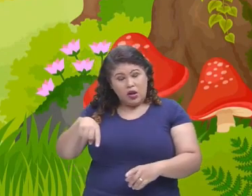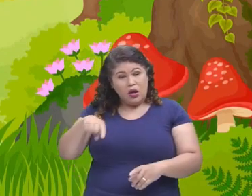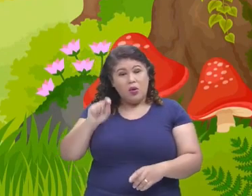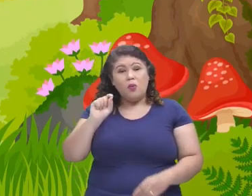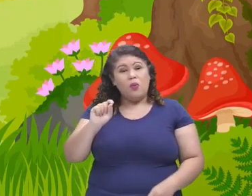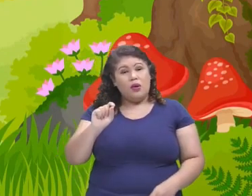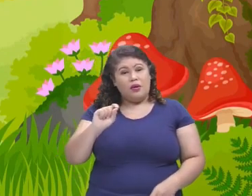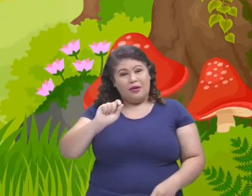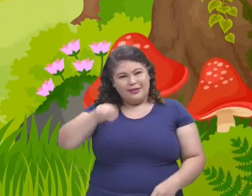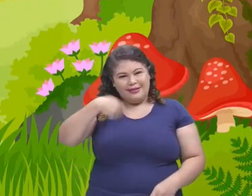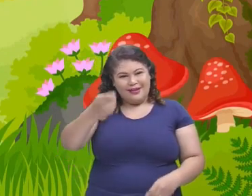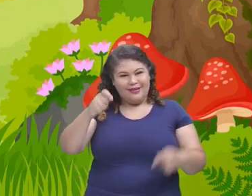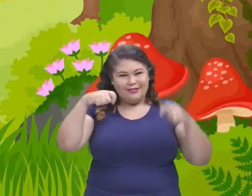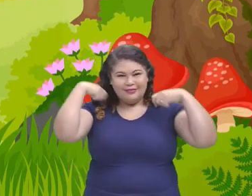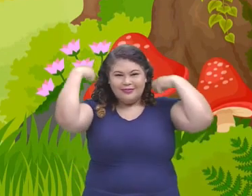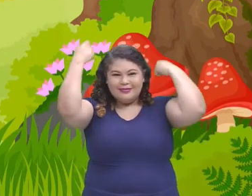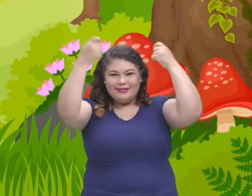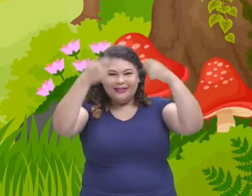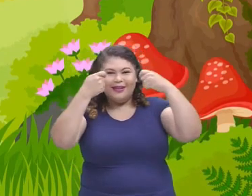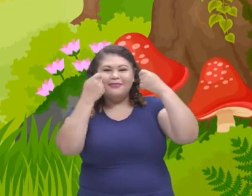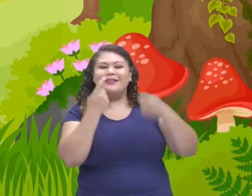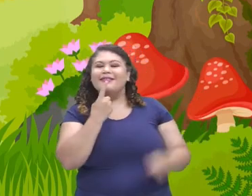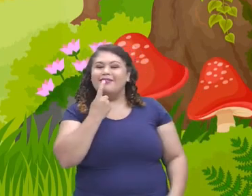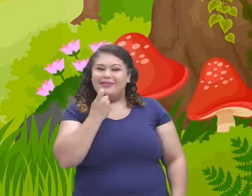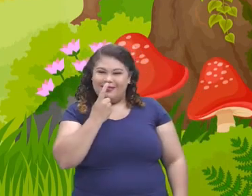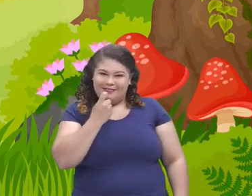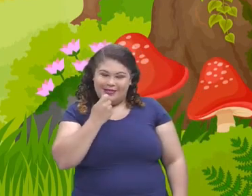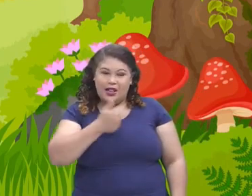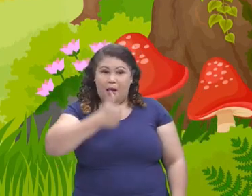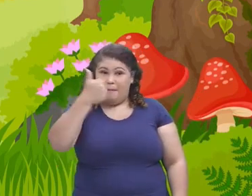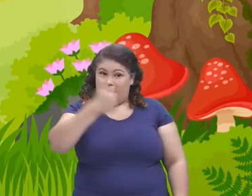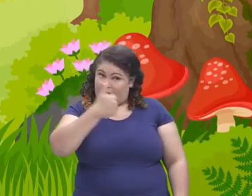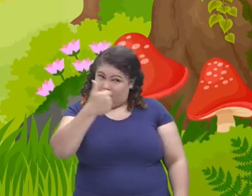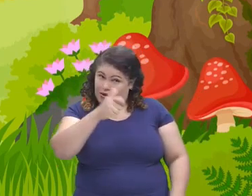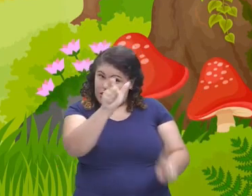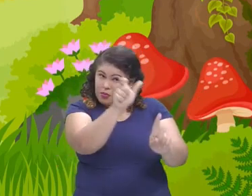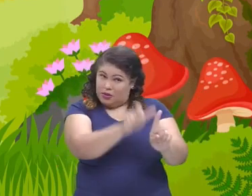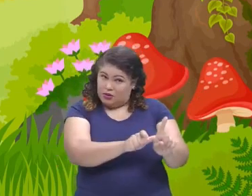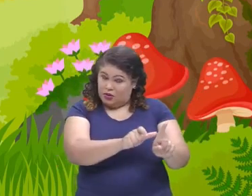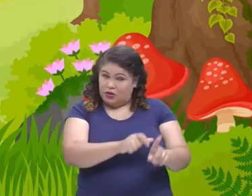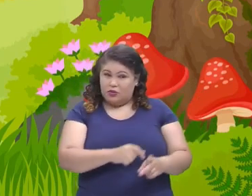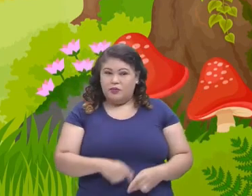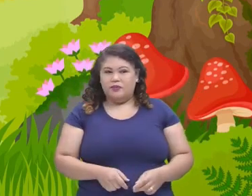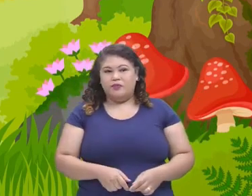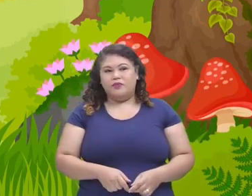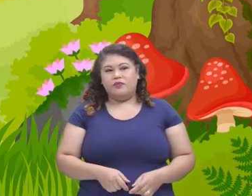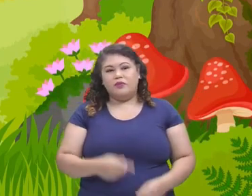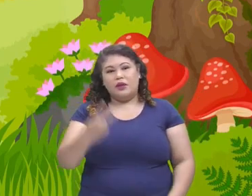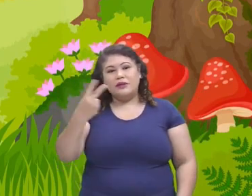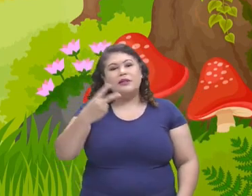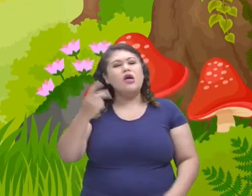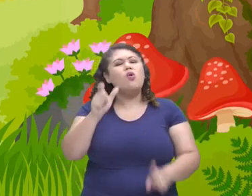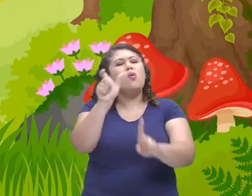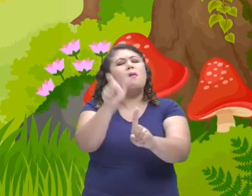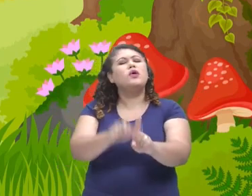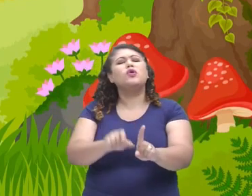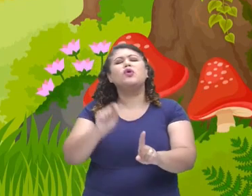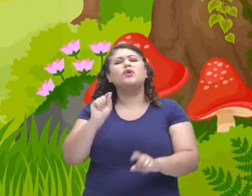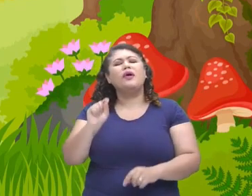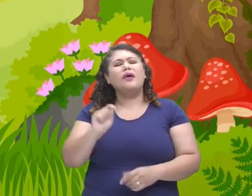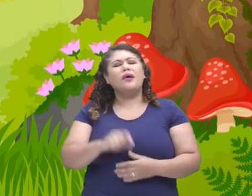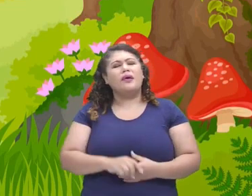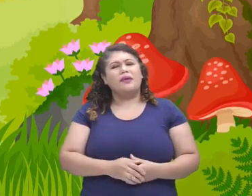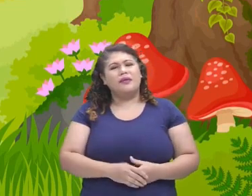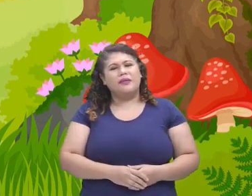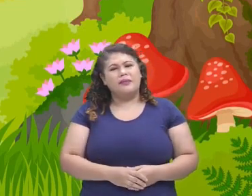primeiro deles é quem? A Chapeuzinho Vermelho. Qual é o segundo personagem da nossa historinha? Lembram?